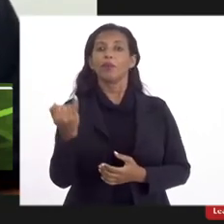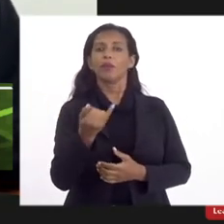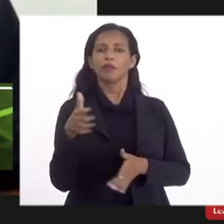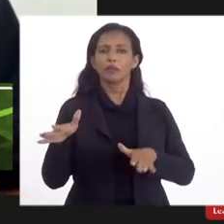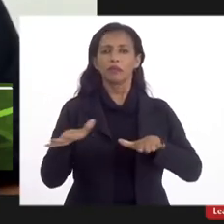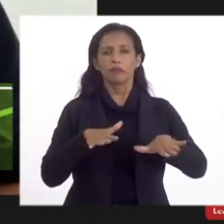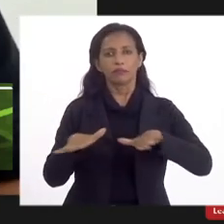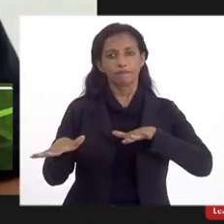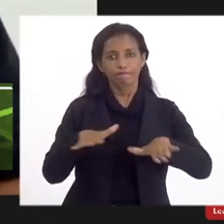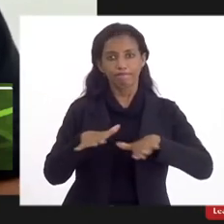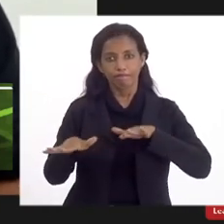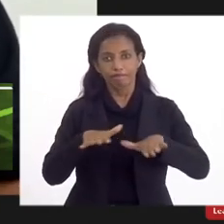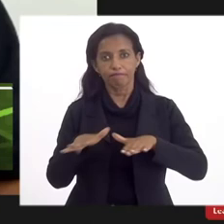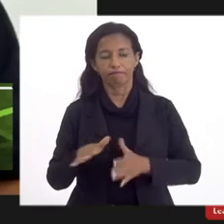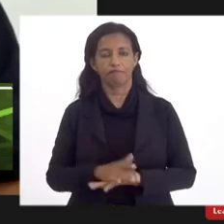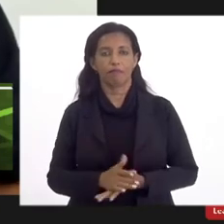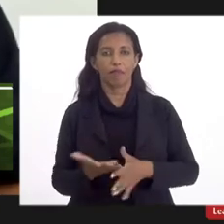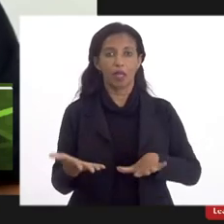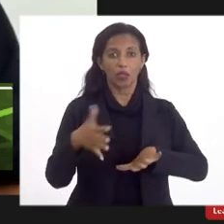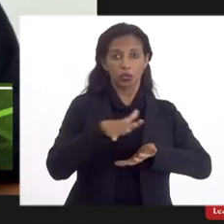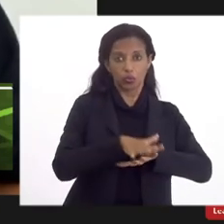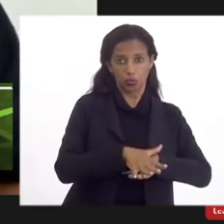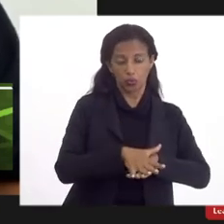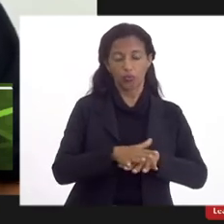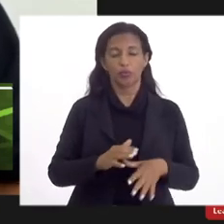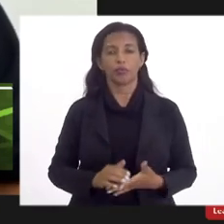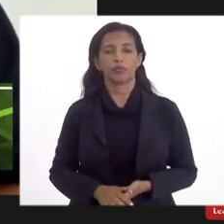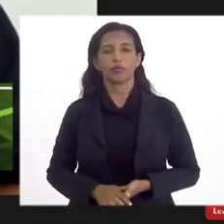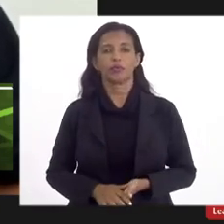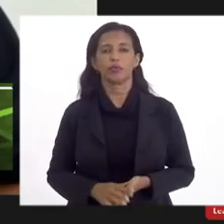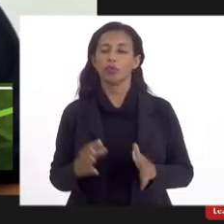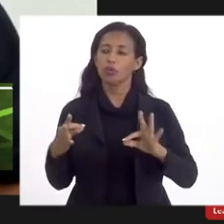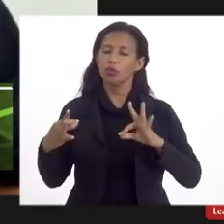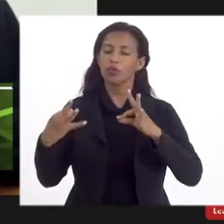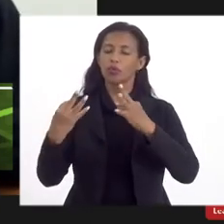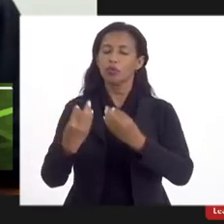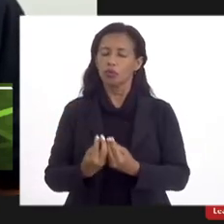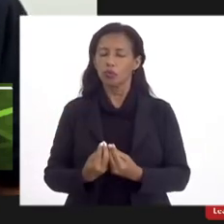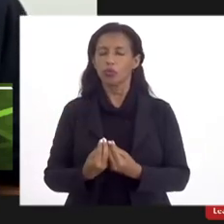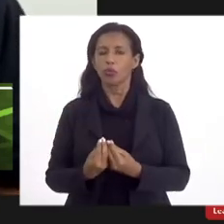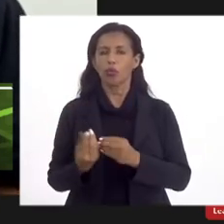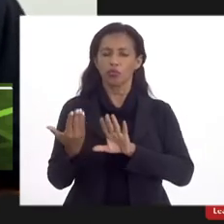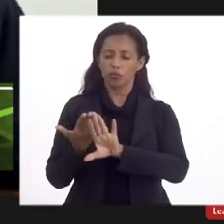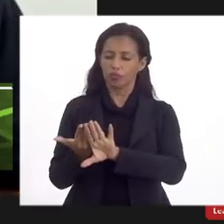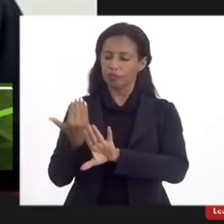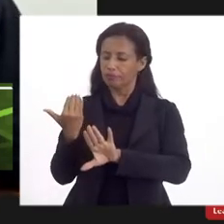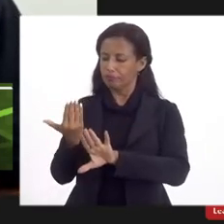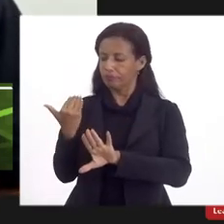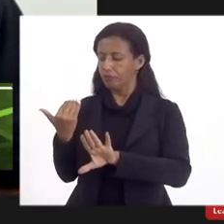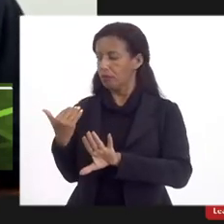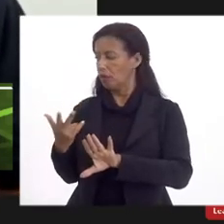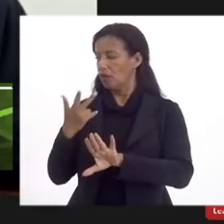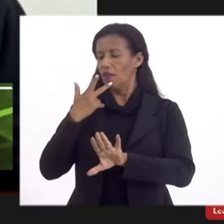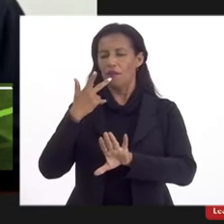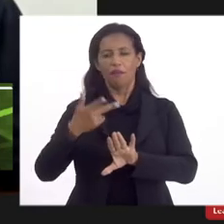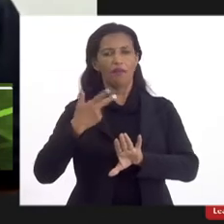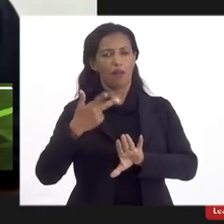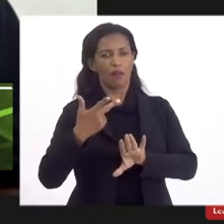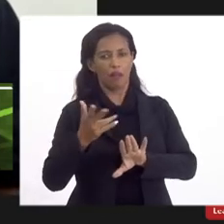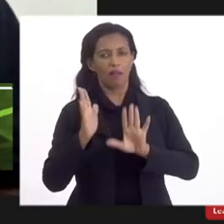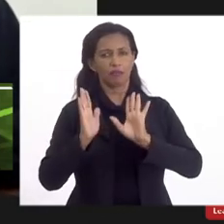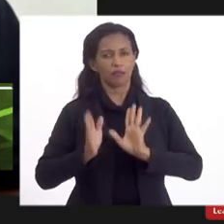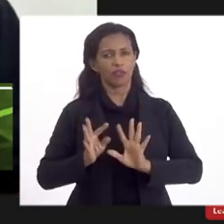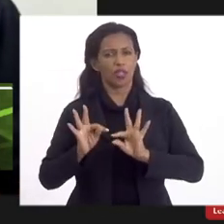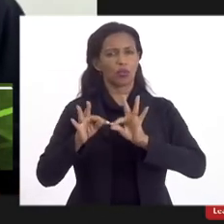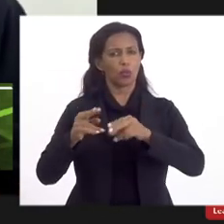movimento né de incorporação todos que me antecederam falaram e já explicitaram